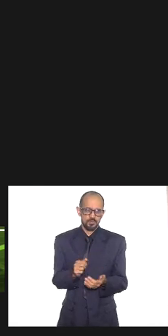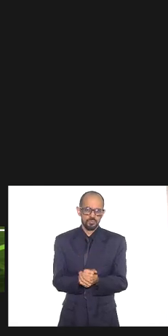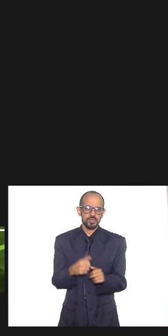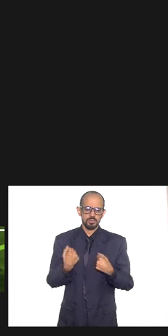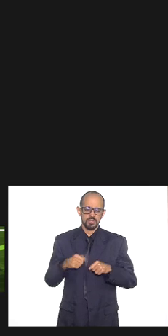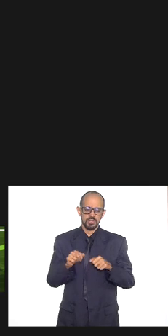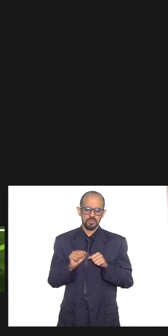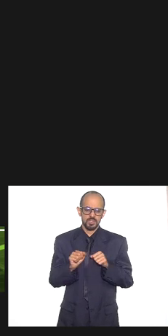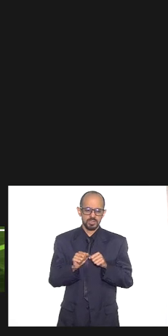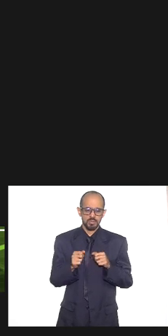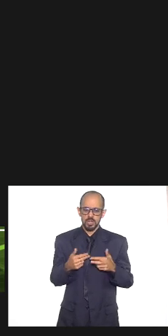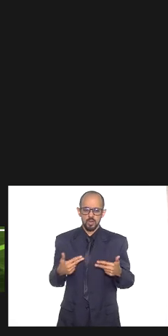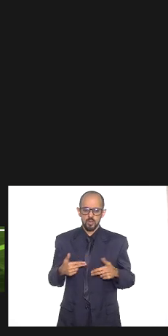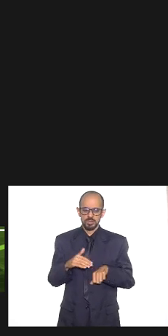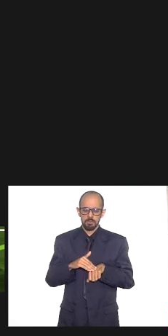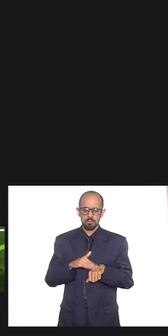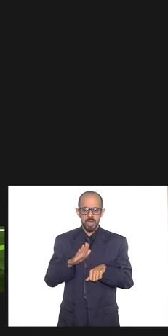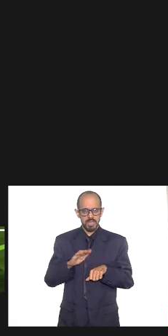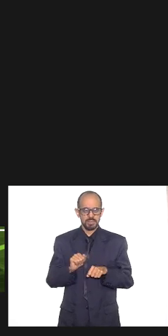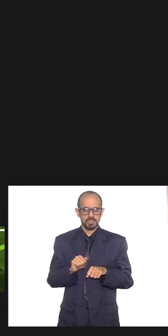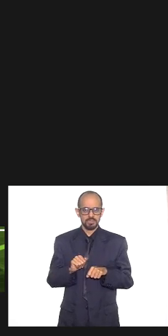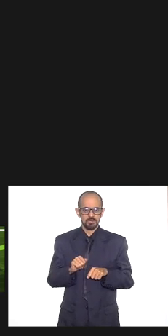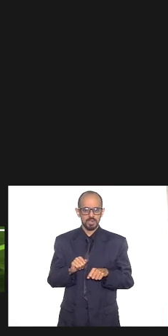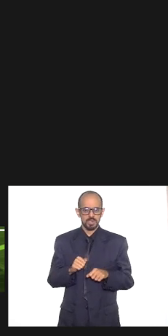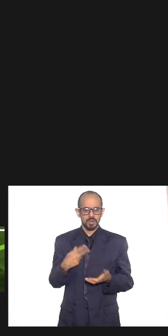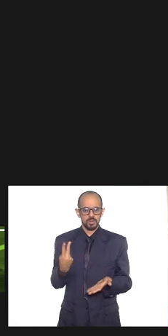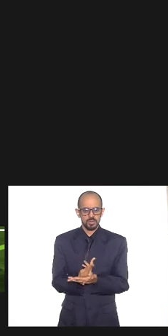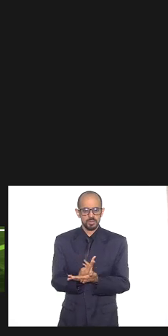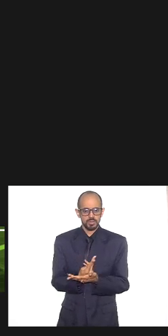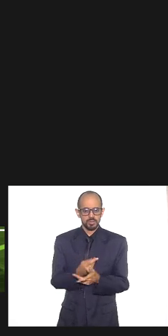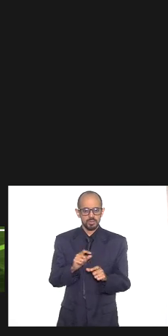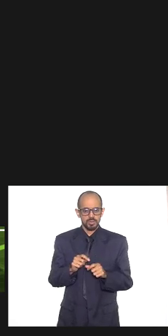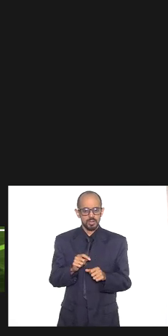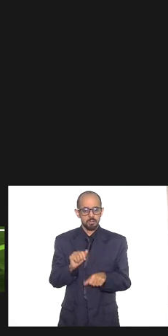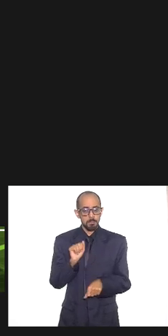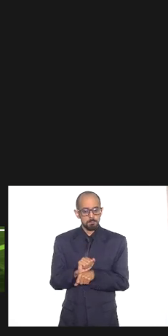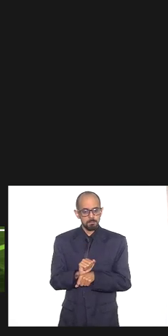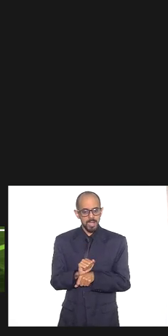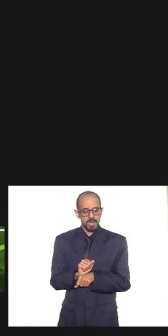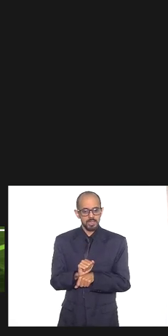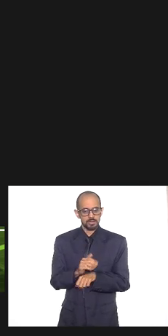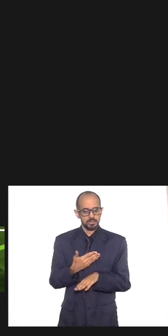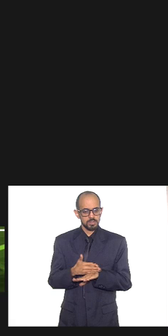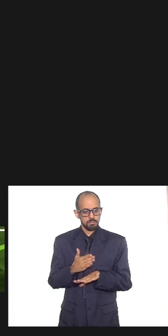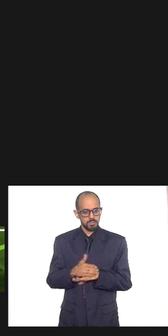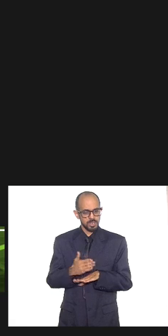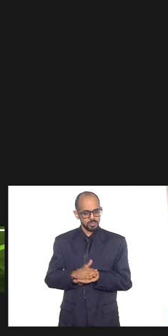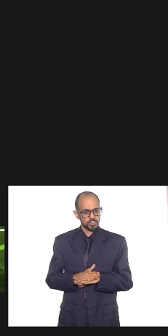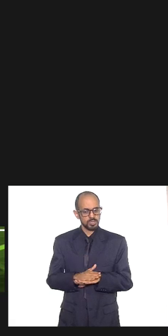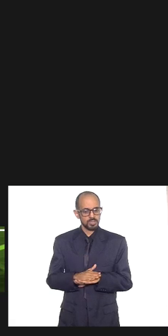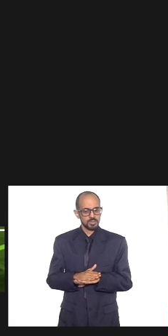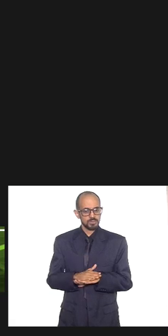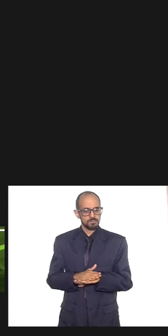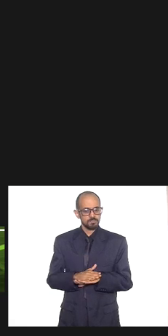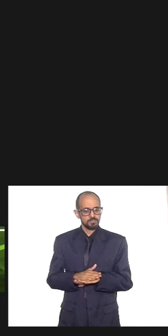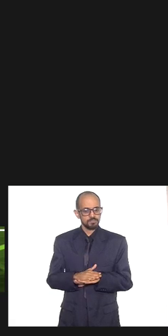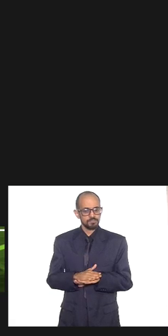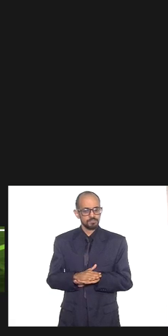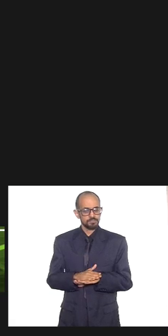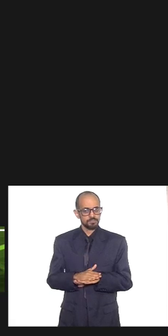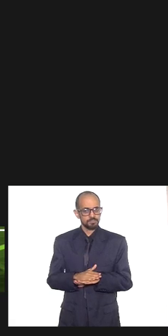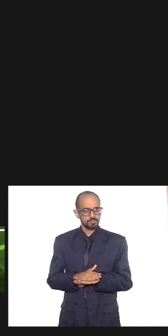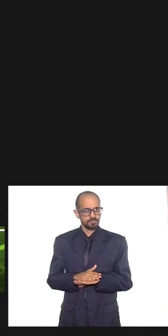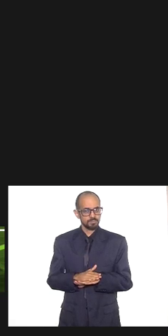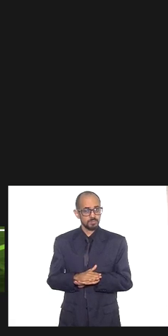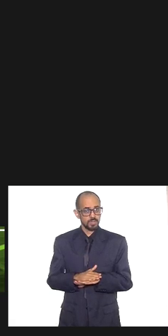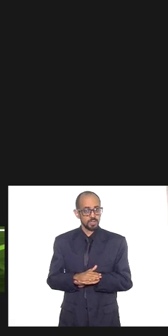para que houvesse uma inibição a esse tipo de prática algo no sentido pragmático nisso